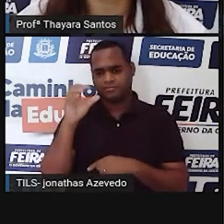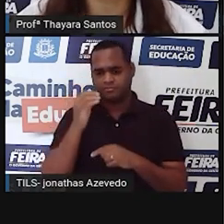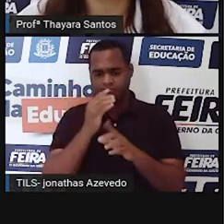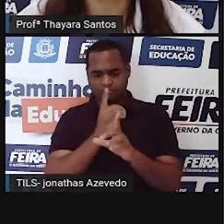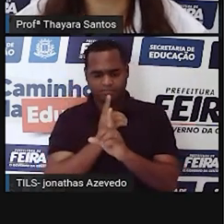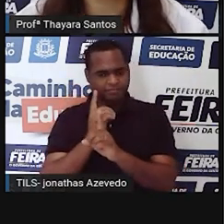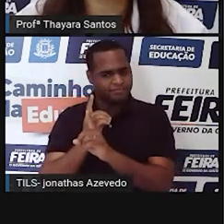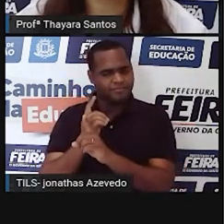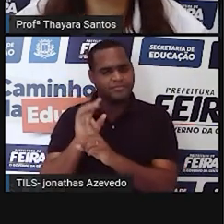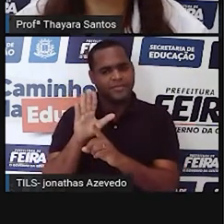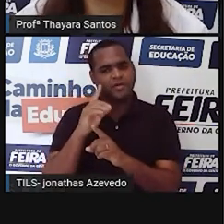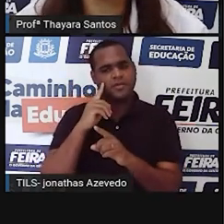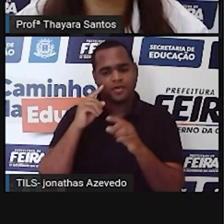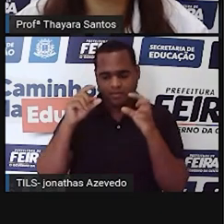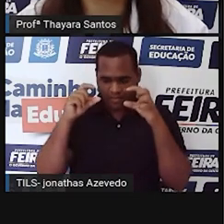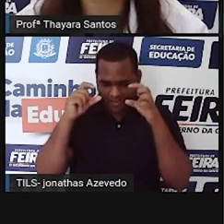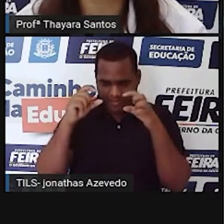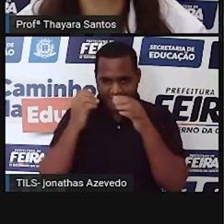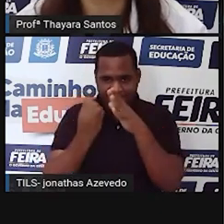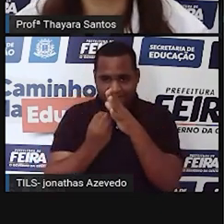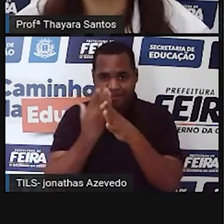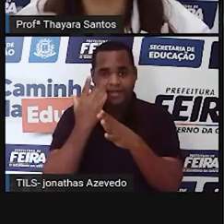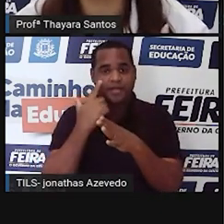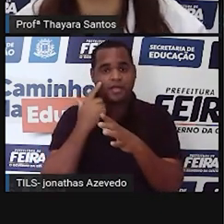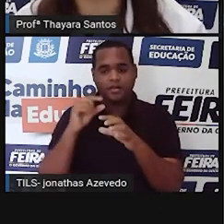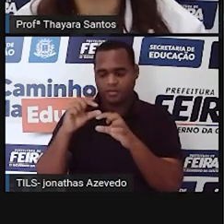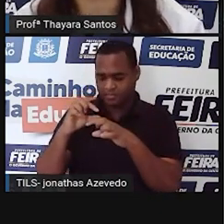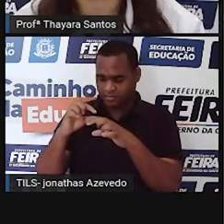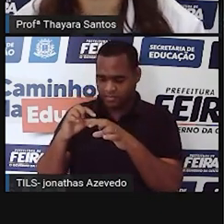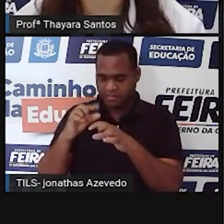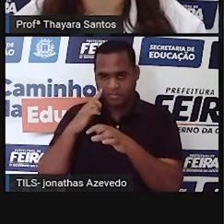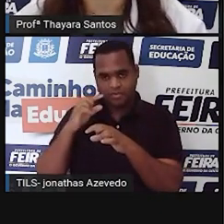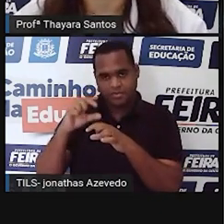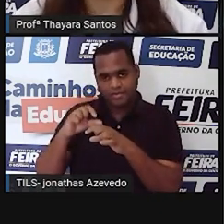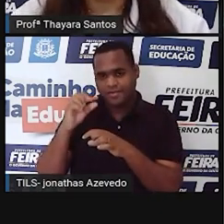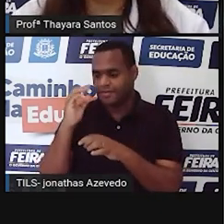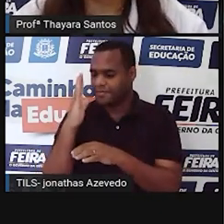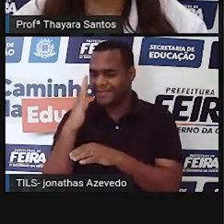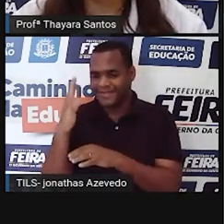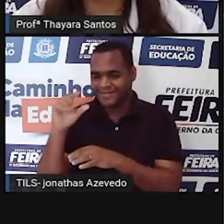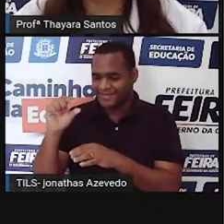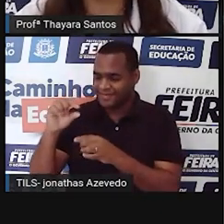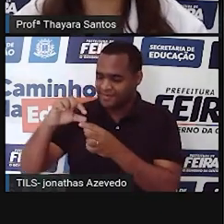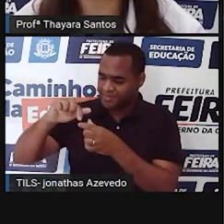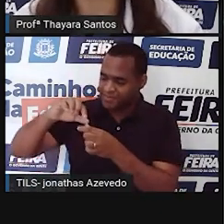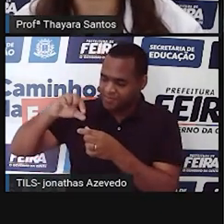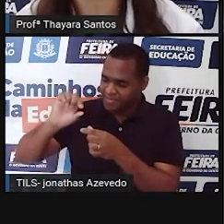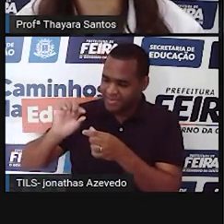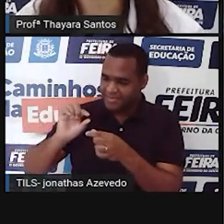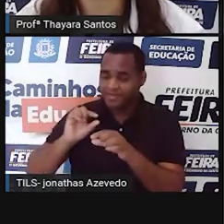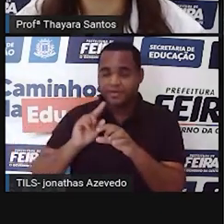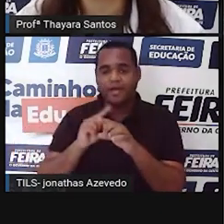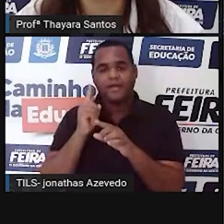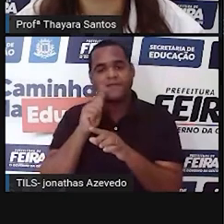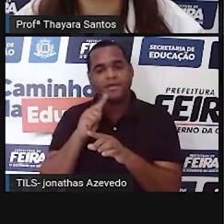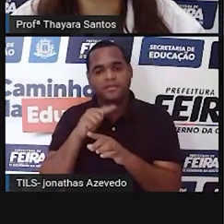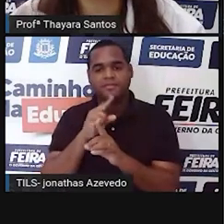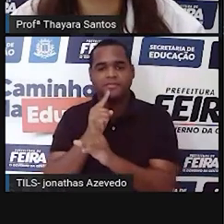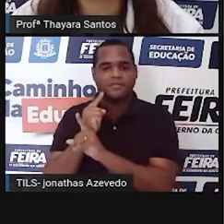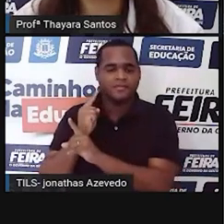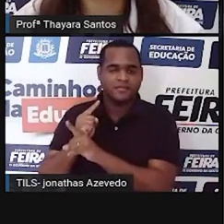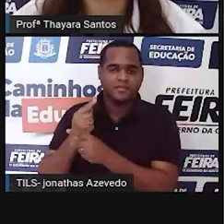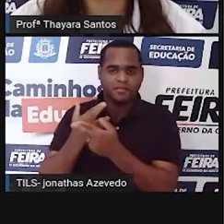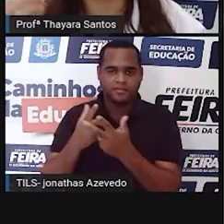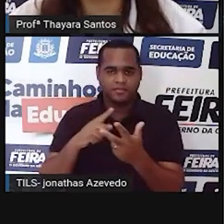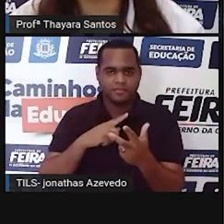Eles fabricavam lentes e resolveram ali testar, Colocou num pedaço de madeira aquela lente e conseguiu observar algumas coisas ali. Ele não